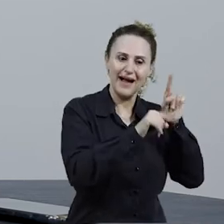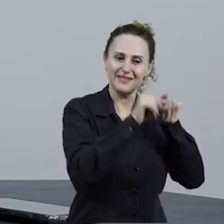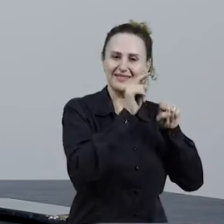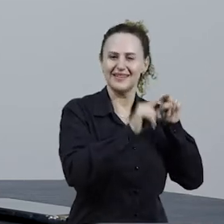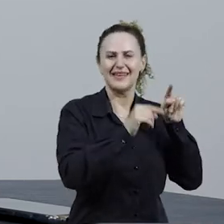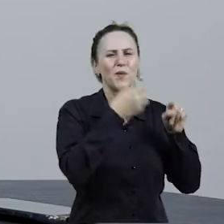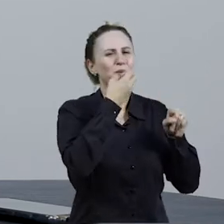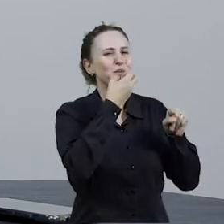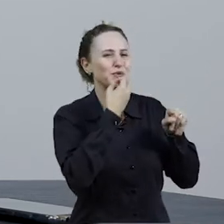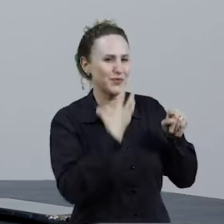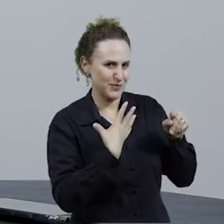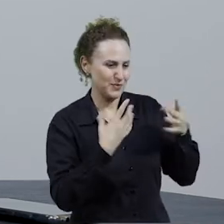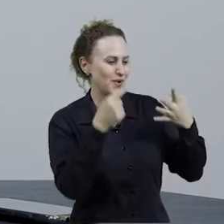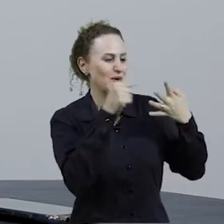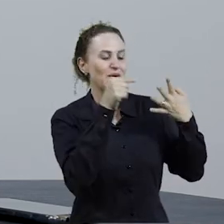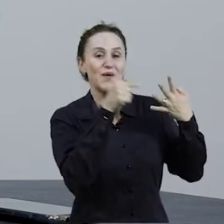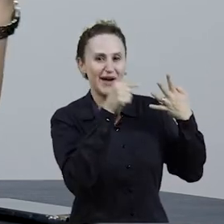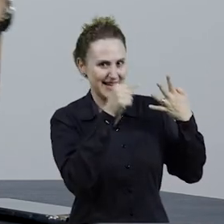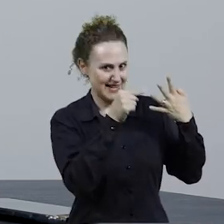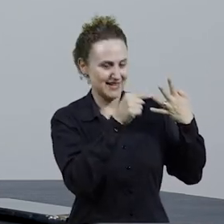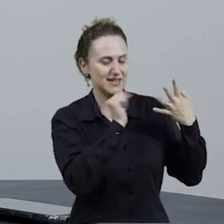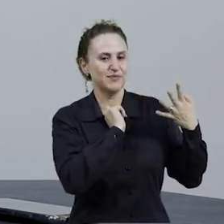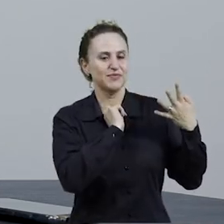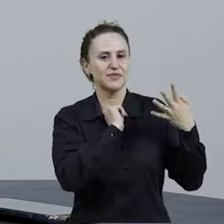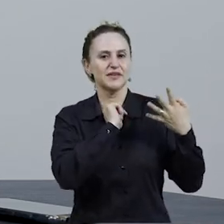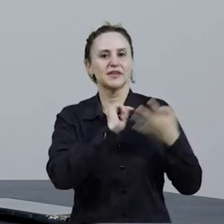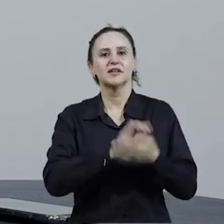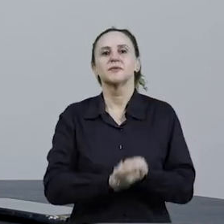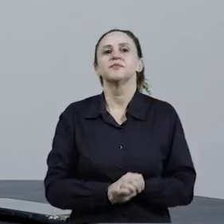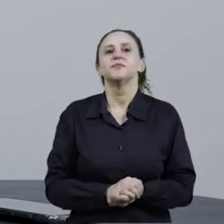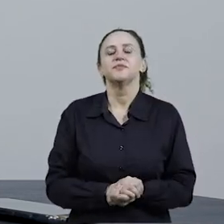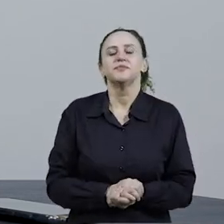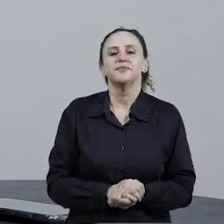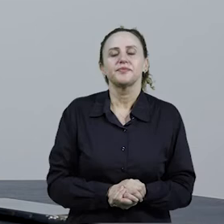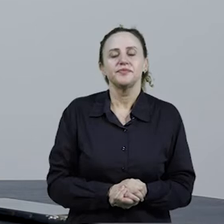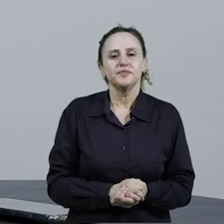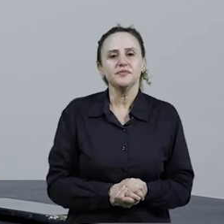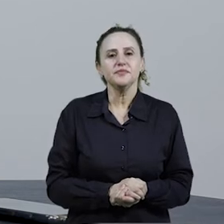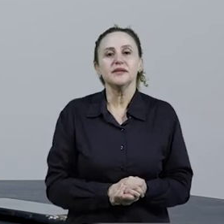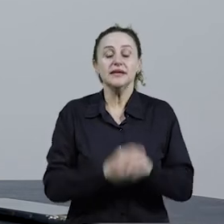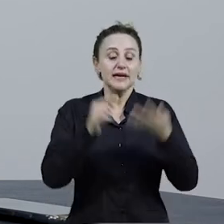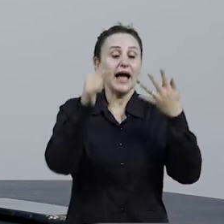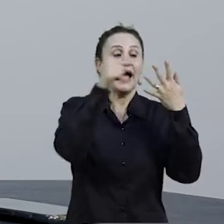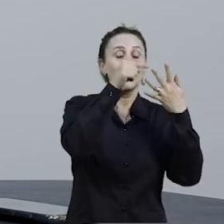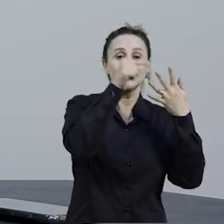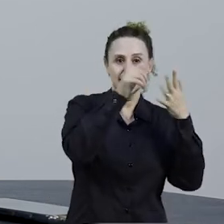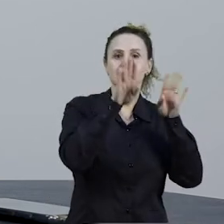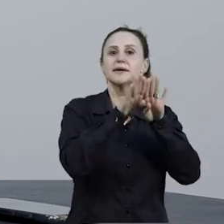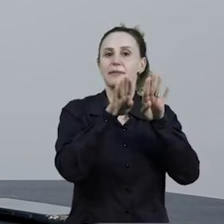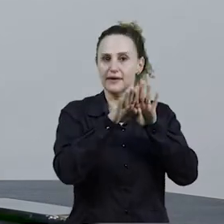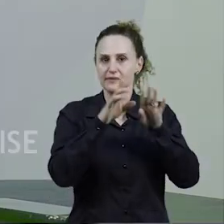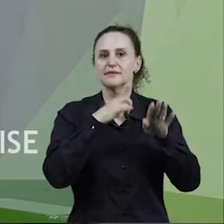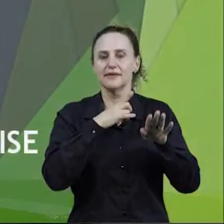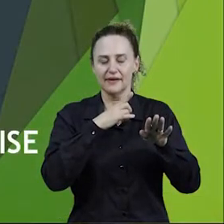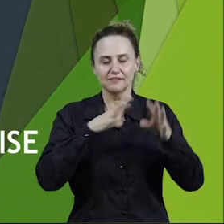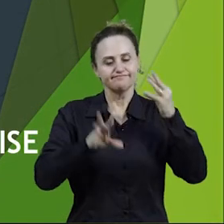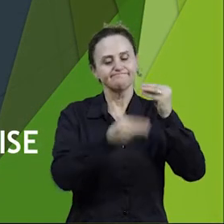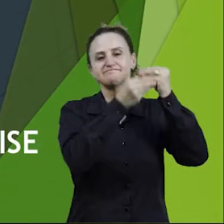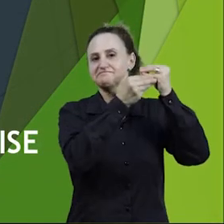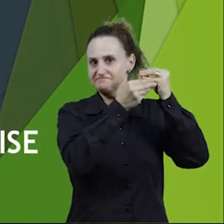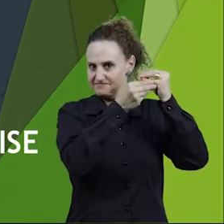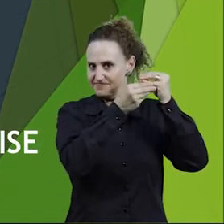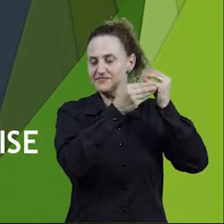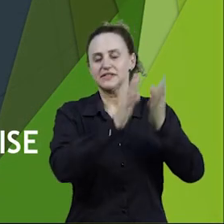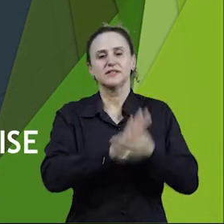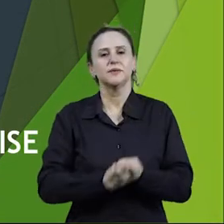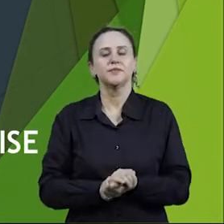escrita está relacionada com as atividades de leitura que estão na unidade anterior. Por fim, então, a última unidade